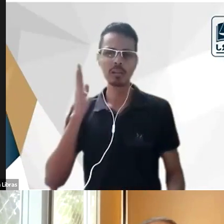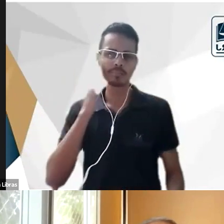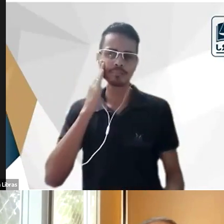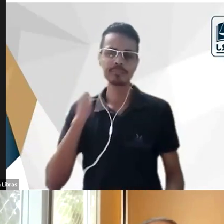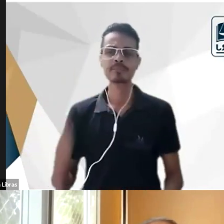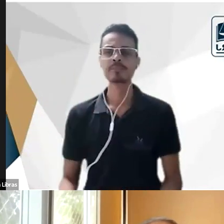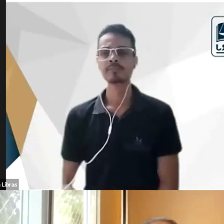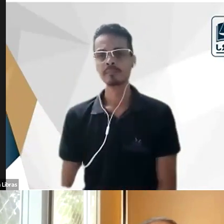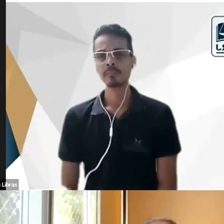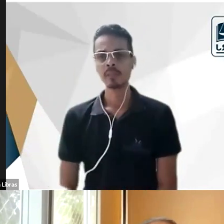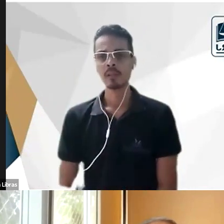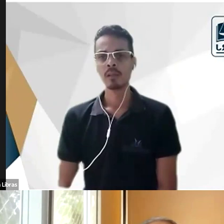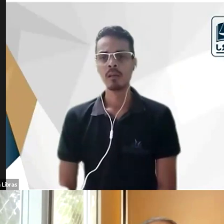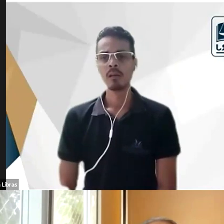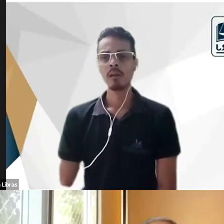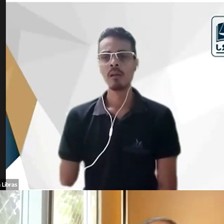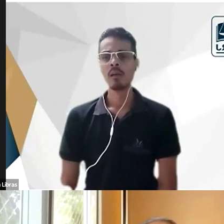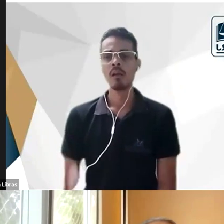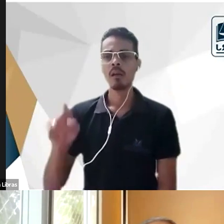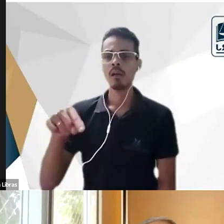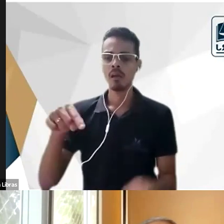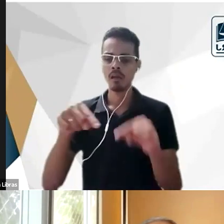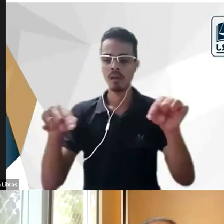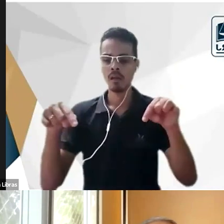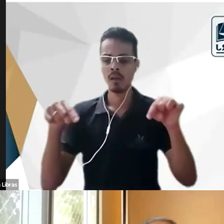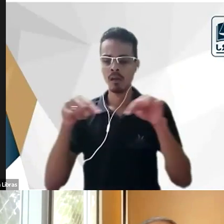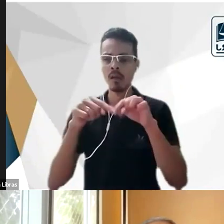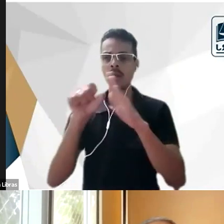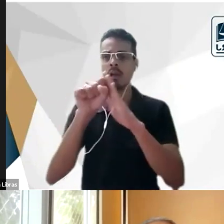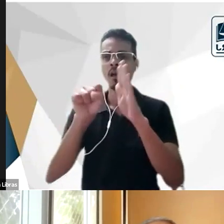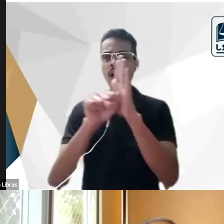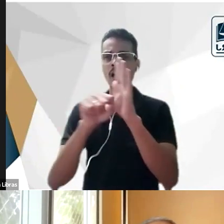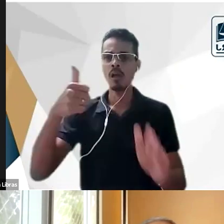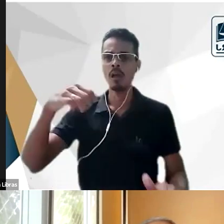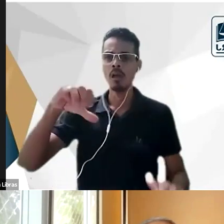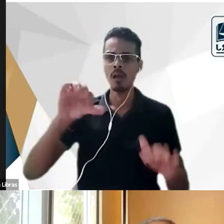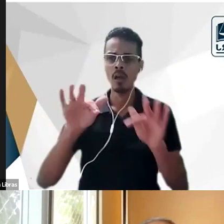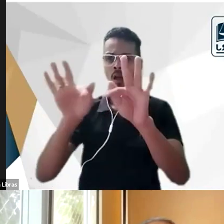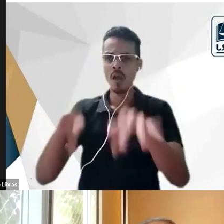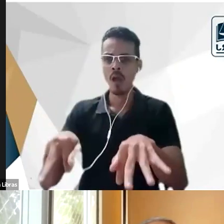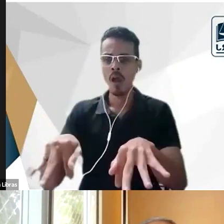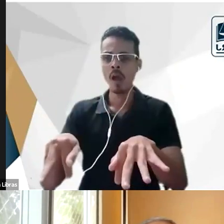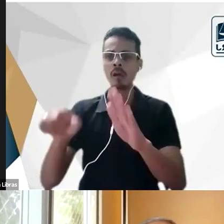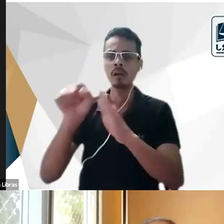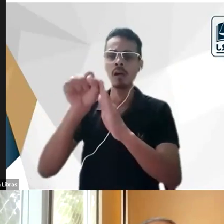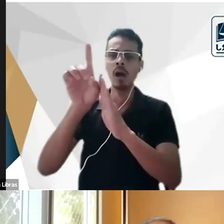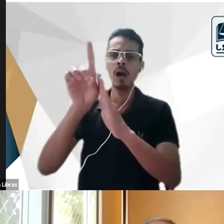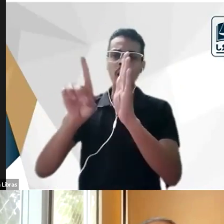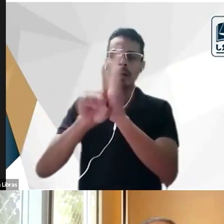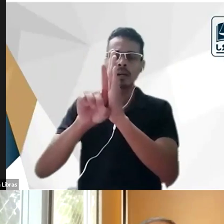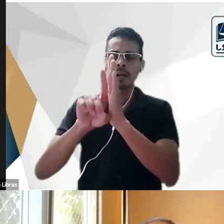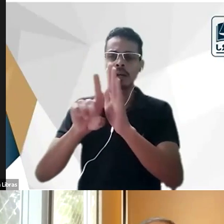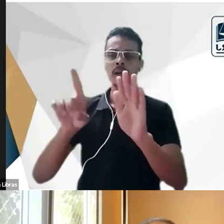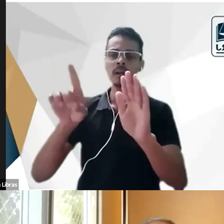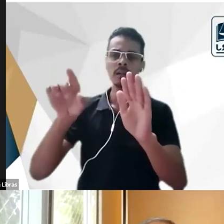que é a visão daquela quadra do final do século XIX das últimas décadas do século XIX